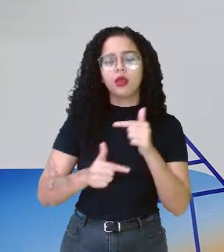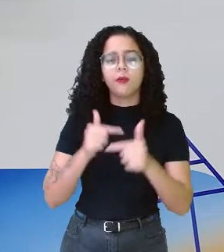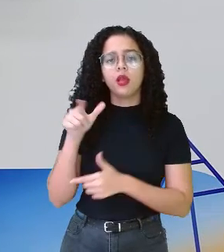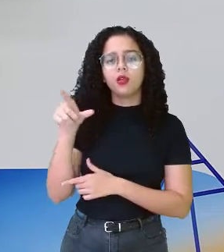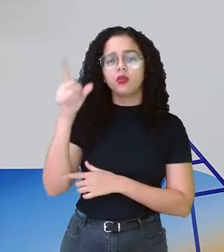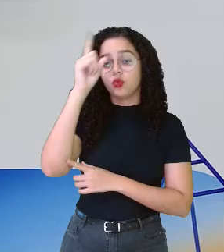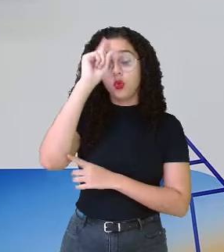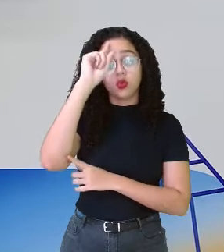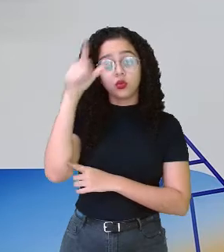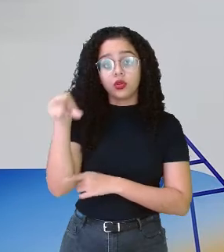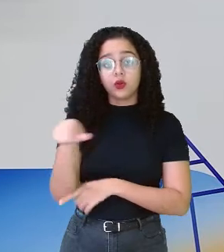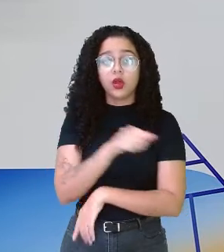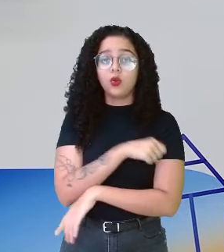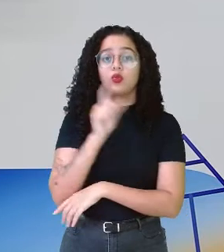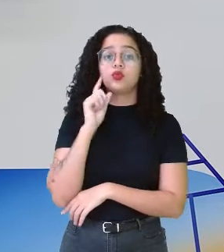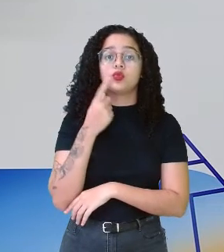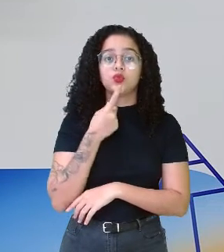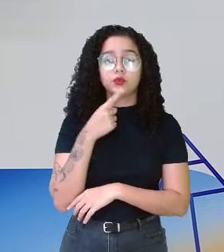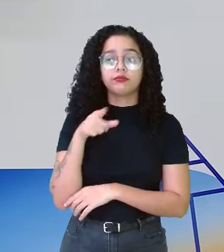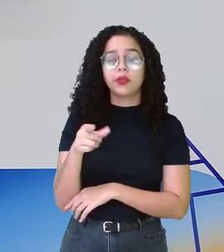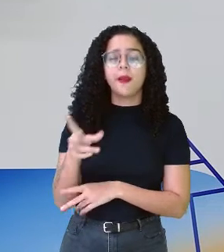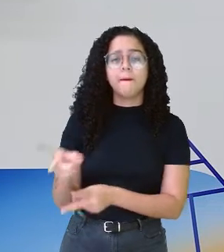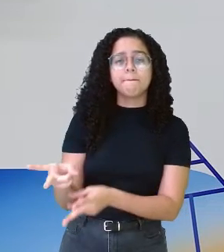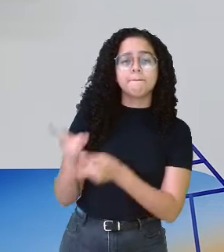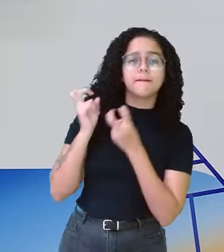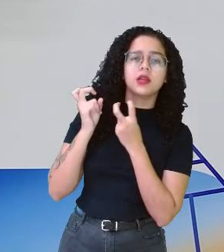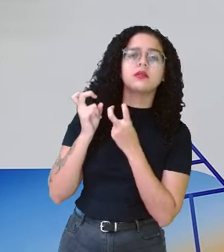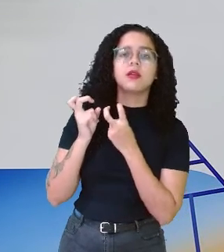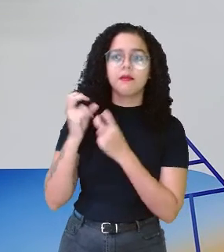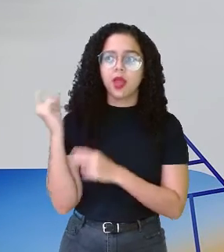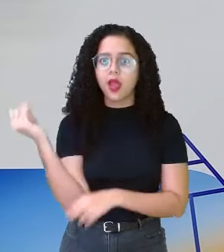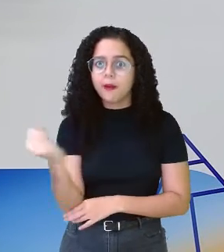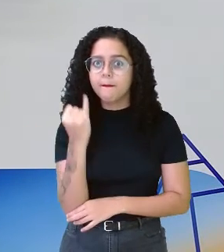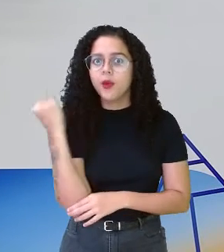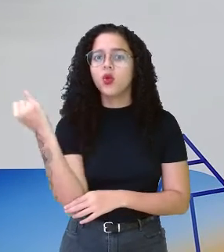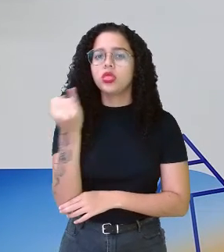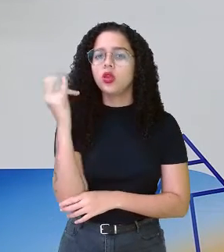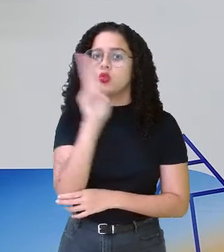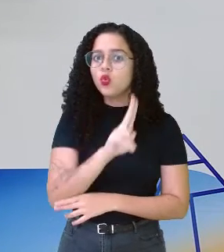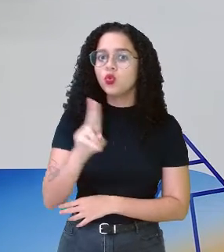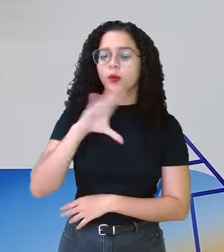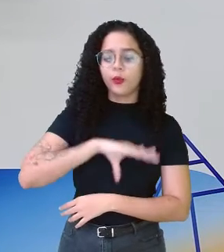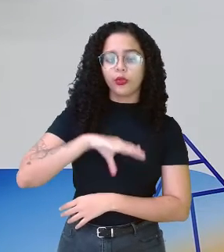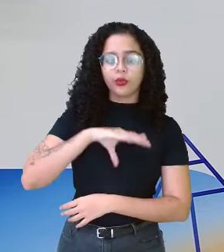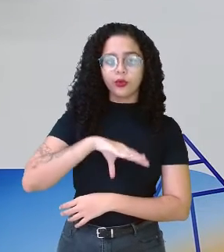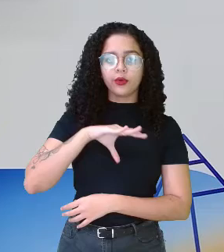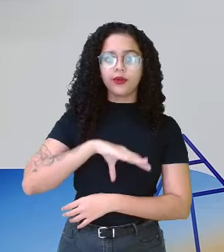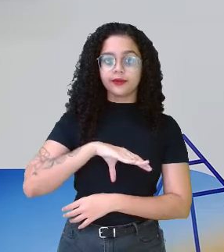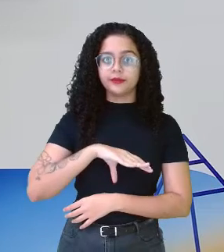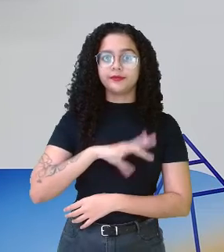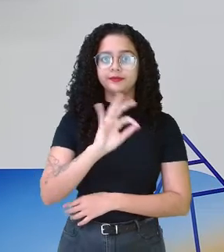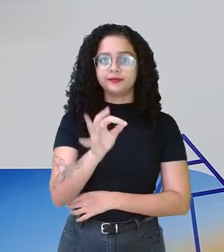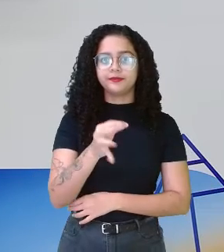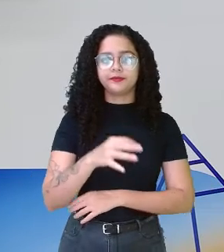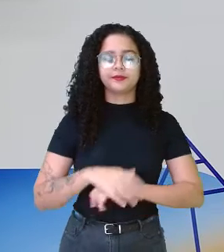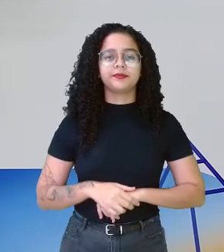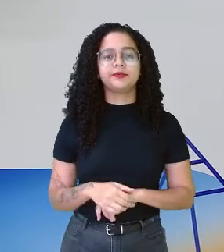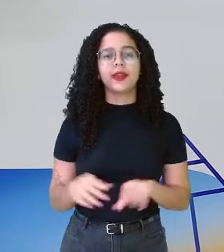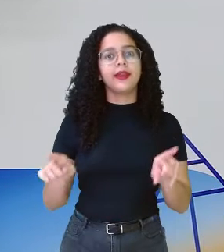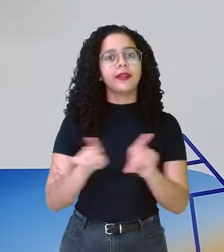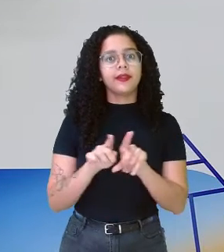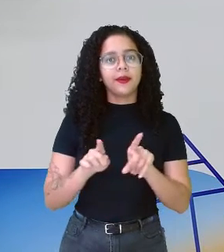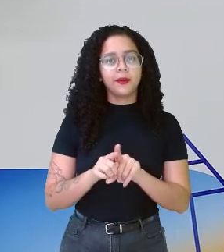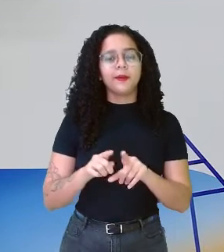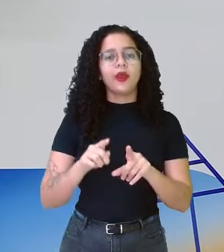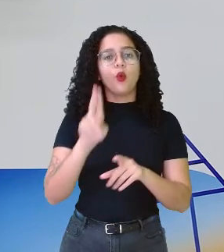diariamente com esse estudante, para ele perceber a importância do uso da língua do português, o uso